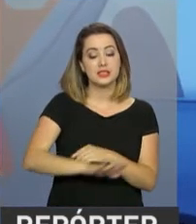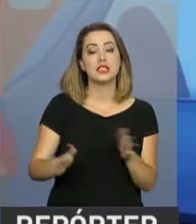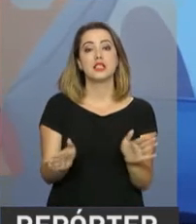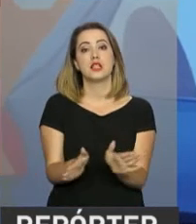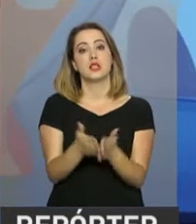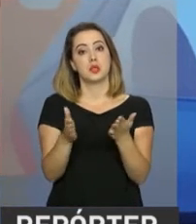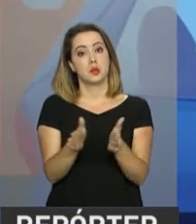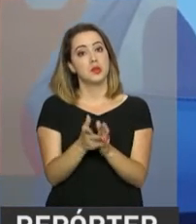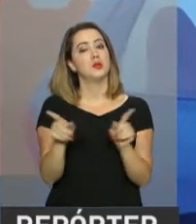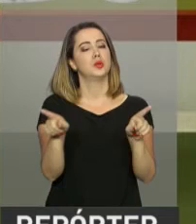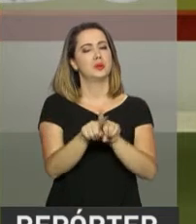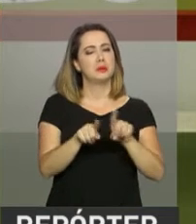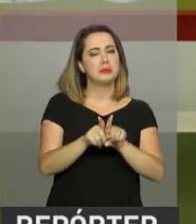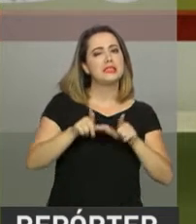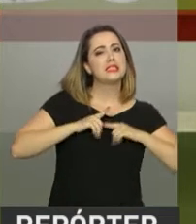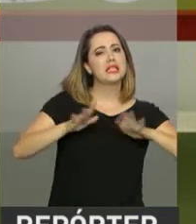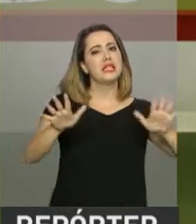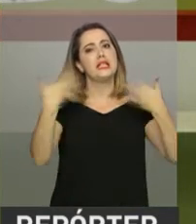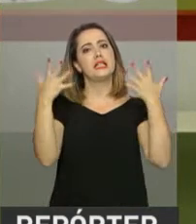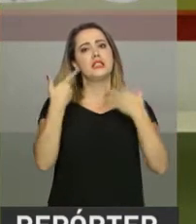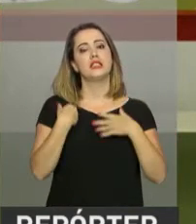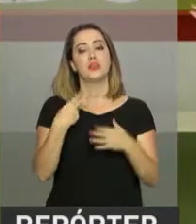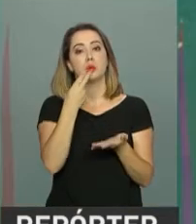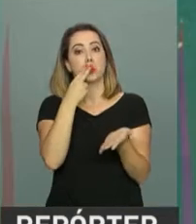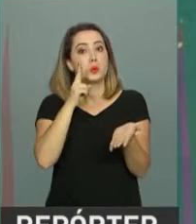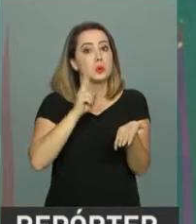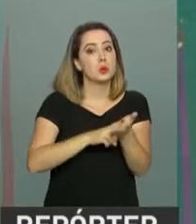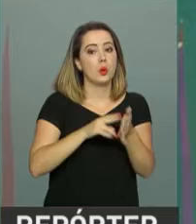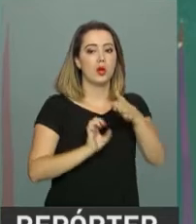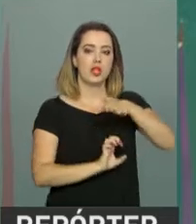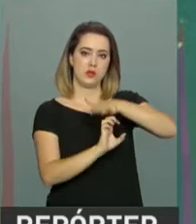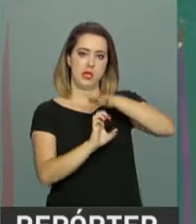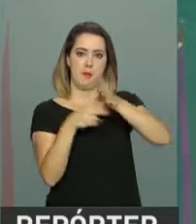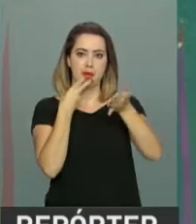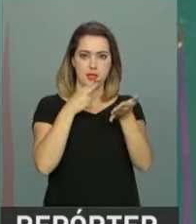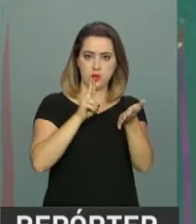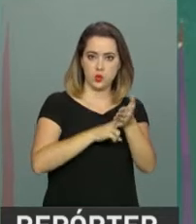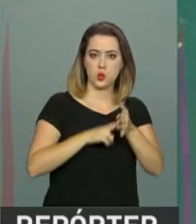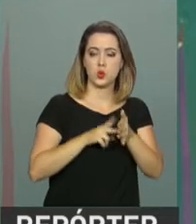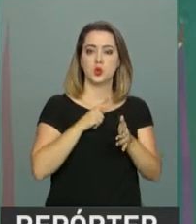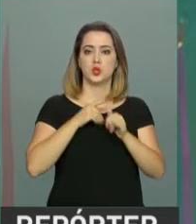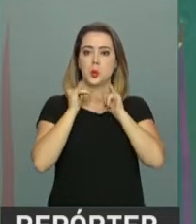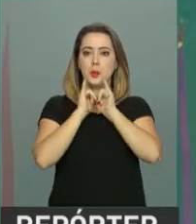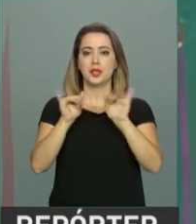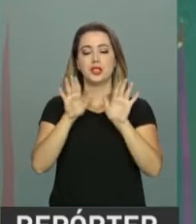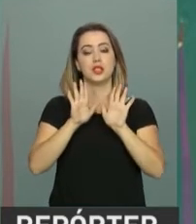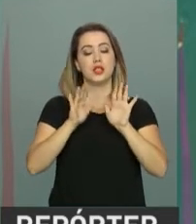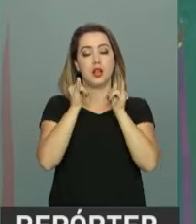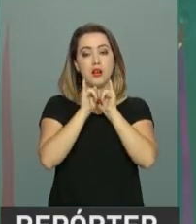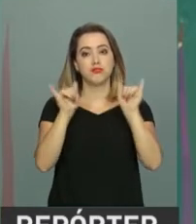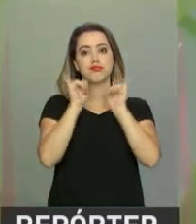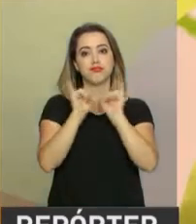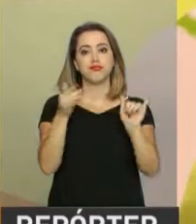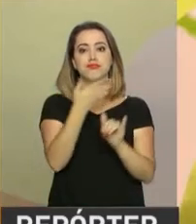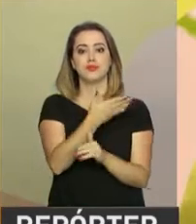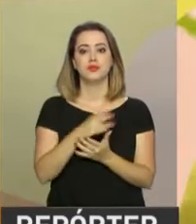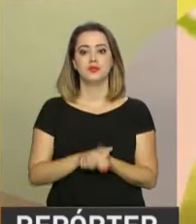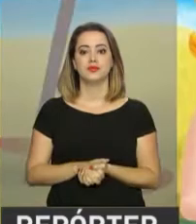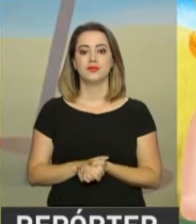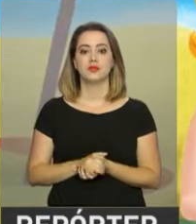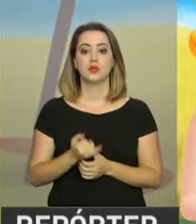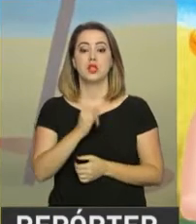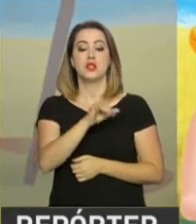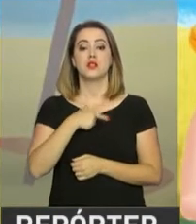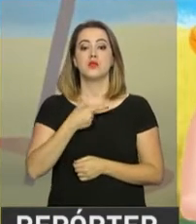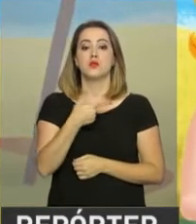cheio de alegria, os Correios dão uma ajuda. O vídeo promocional da campanha já circula na internet. Se você